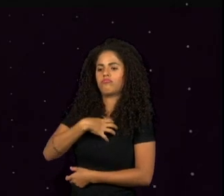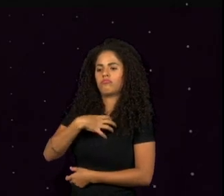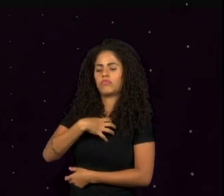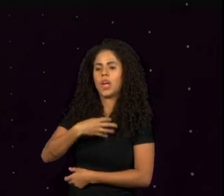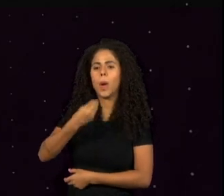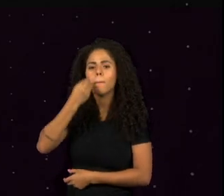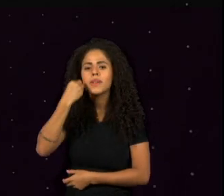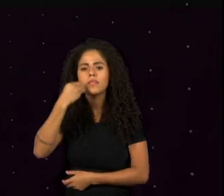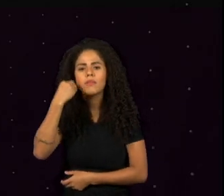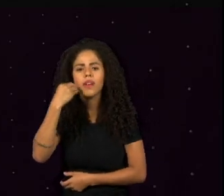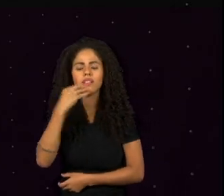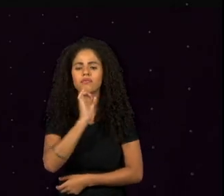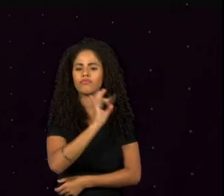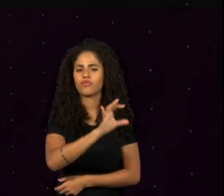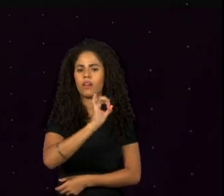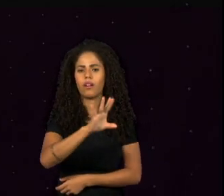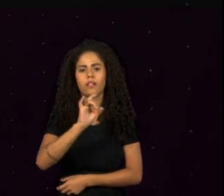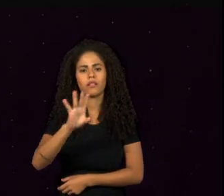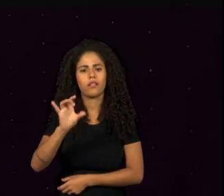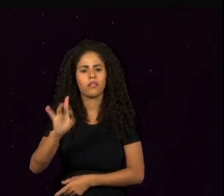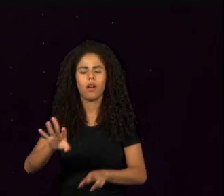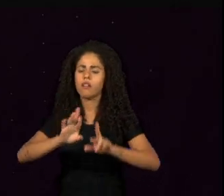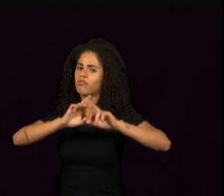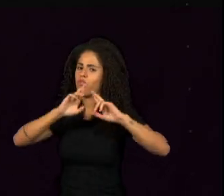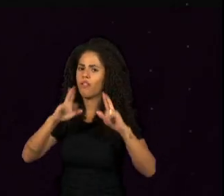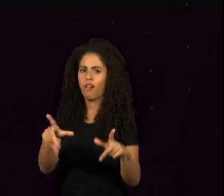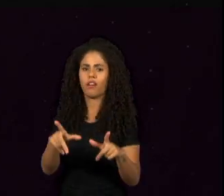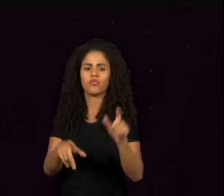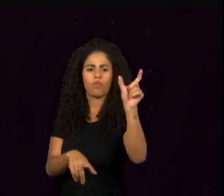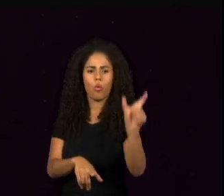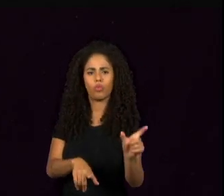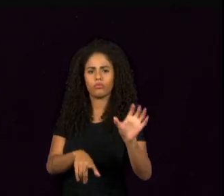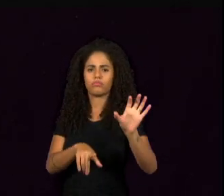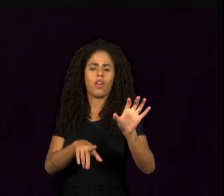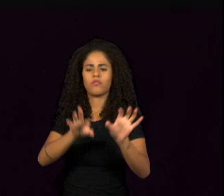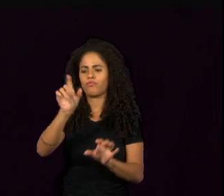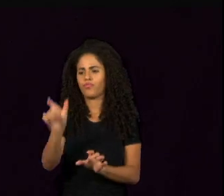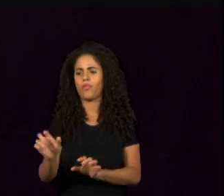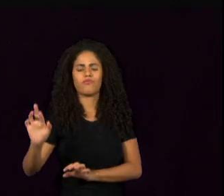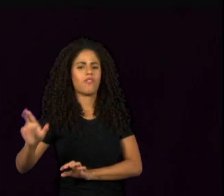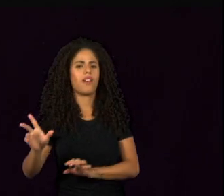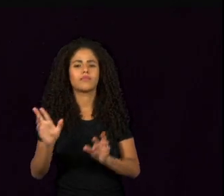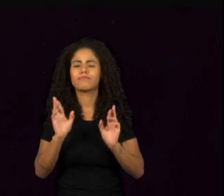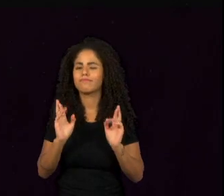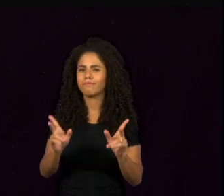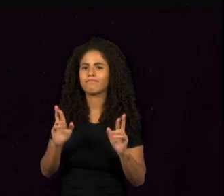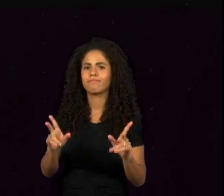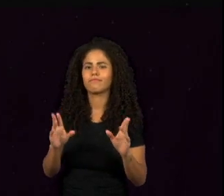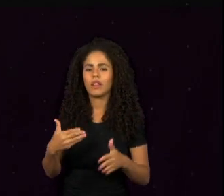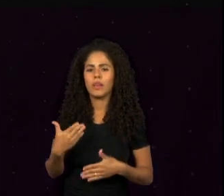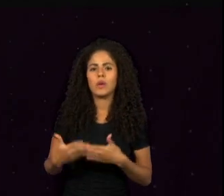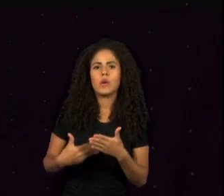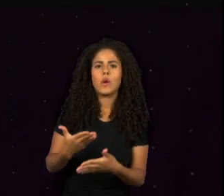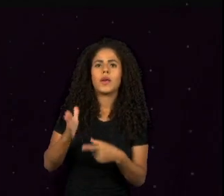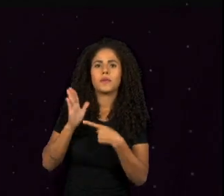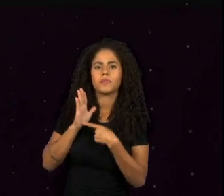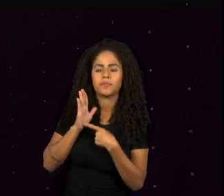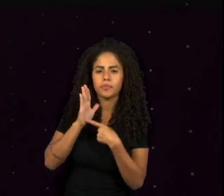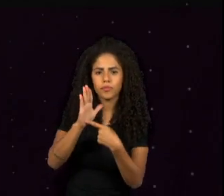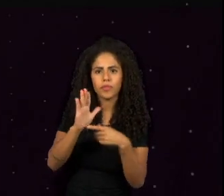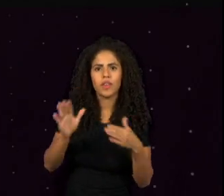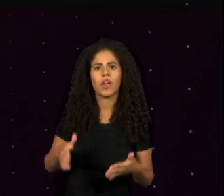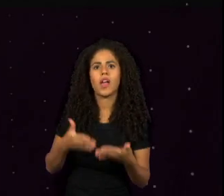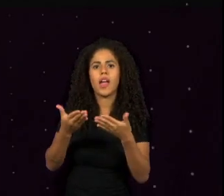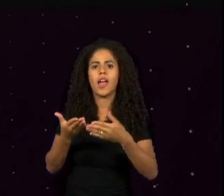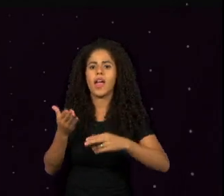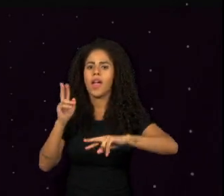individual, mas também é uma experiência coletiva. E como a gente apresenta os contrapontos, né? E aí se desenvolveu a hashtag Na